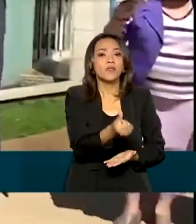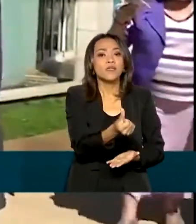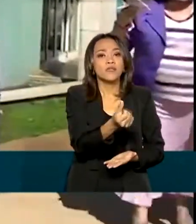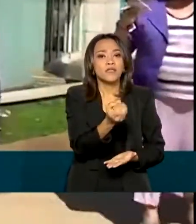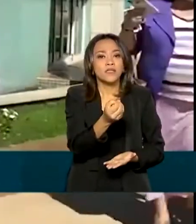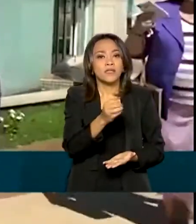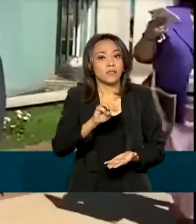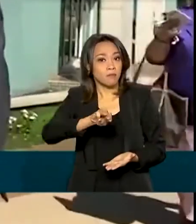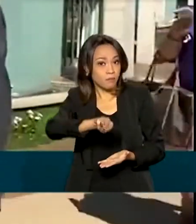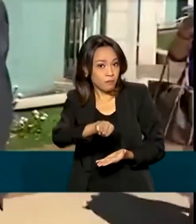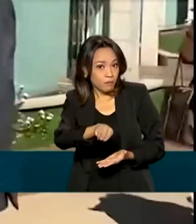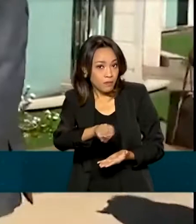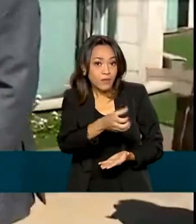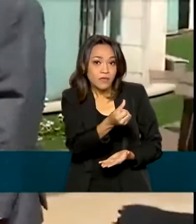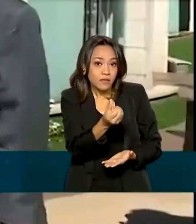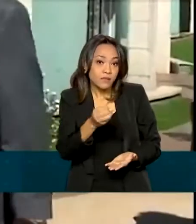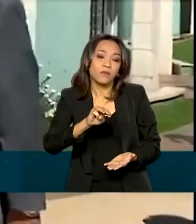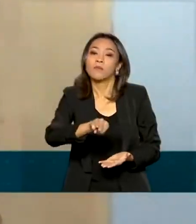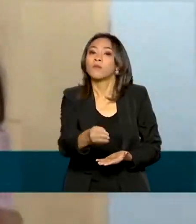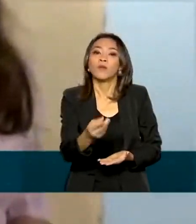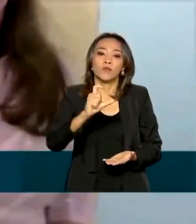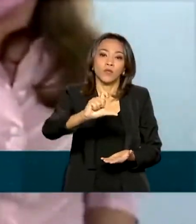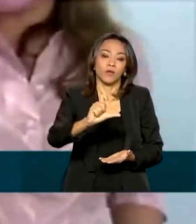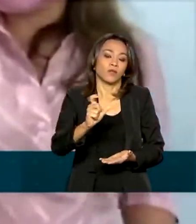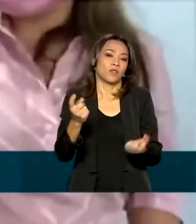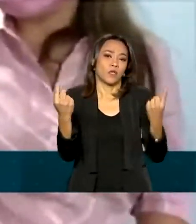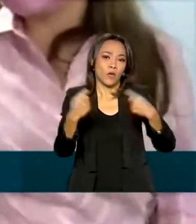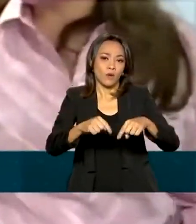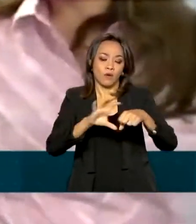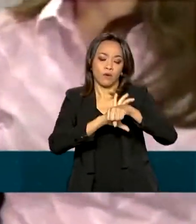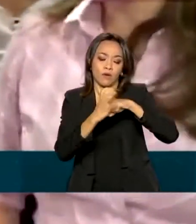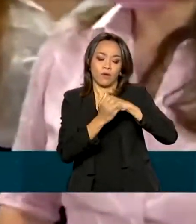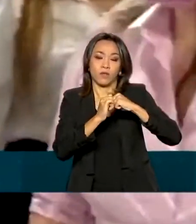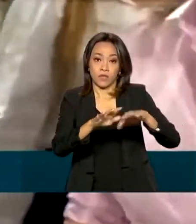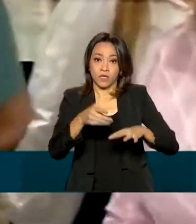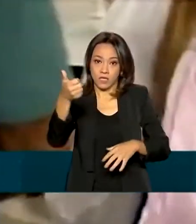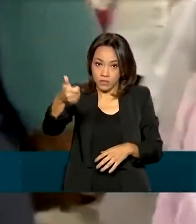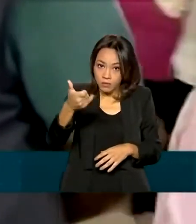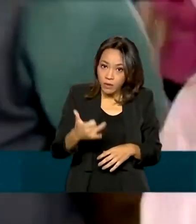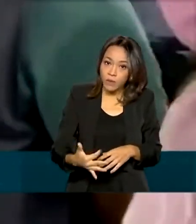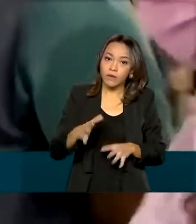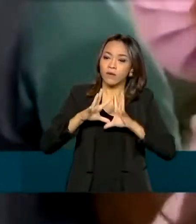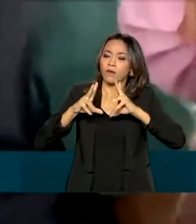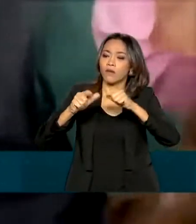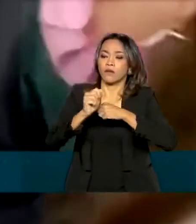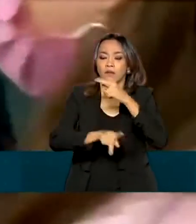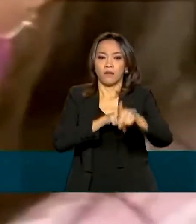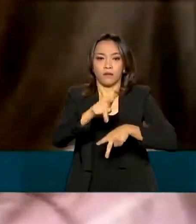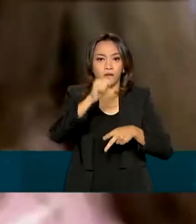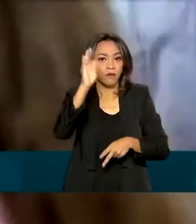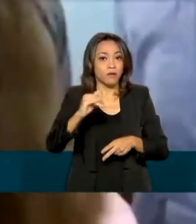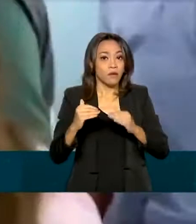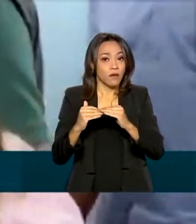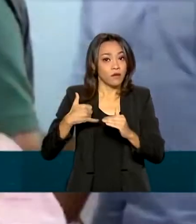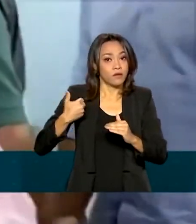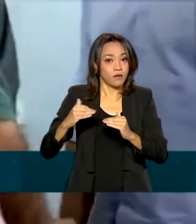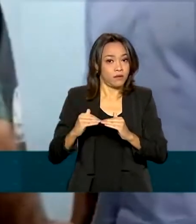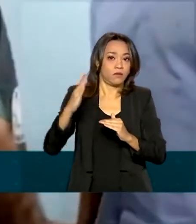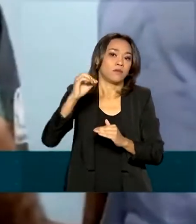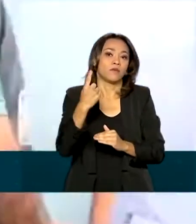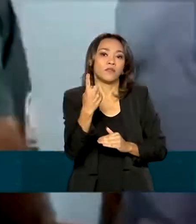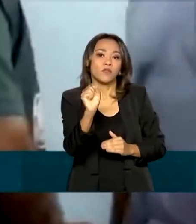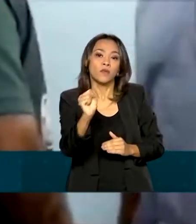de doses de vacinas contra a Covid-19. E afirmou que a previsão é que todos os brasileiros acima de 18 anos